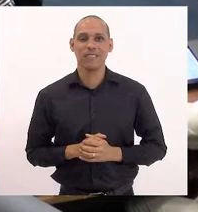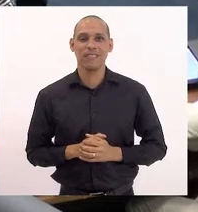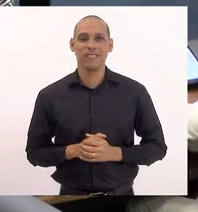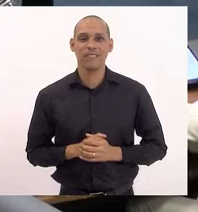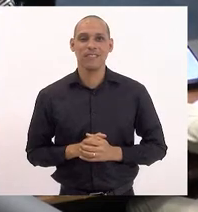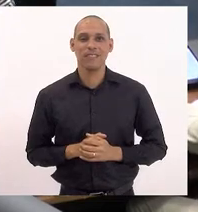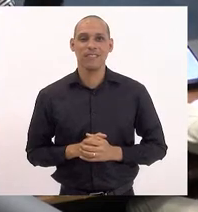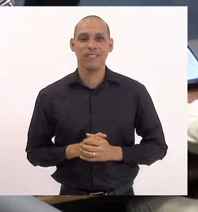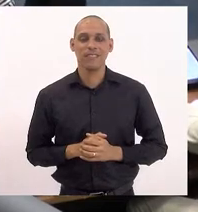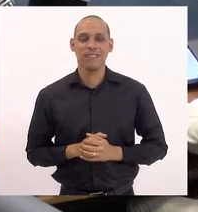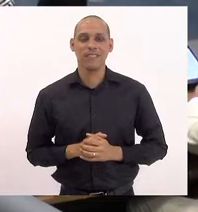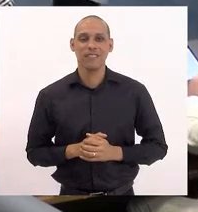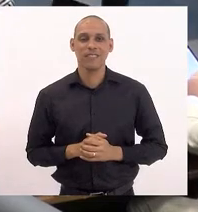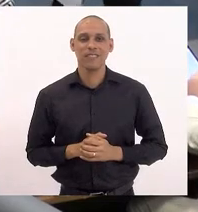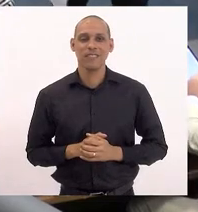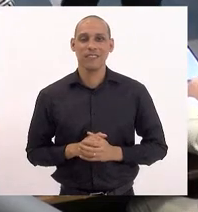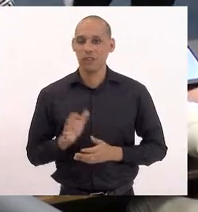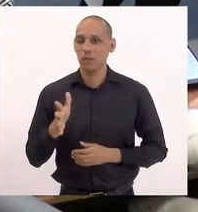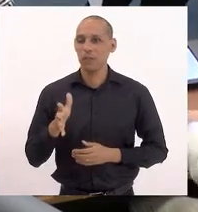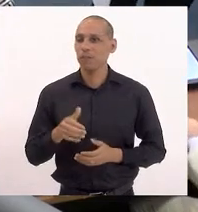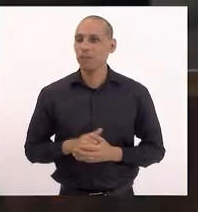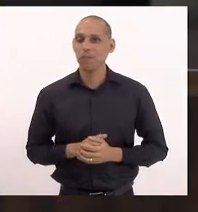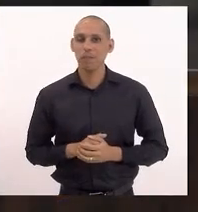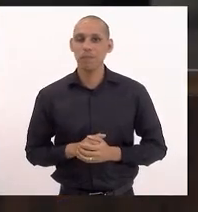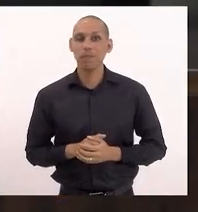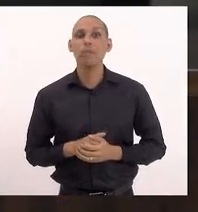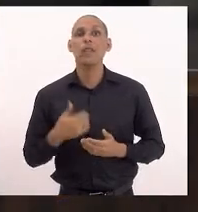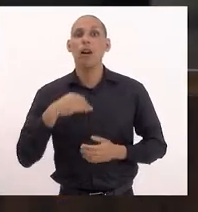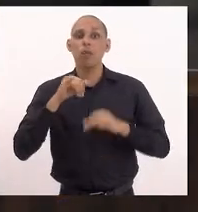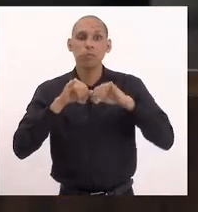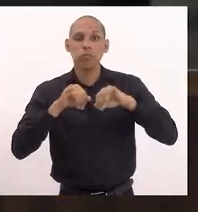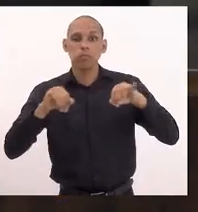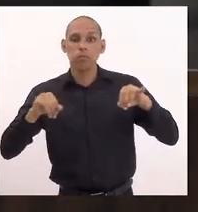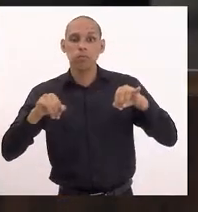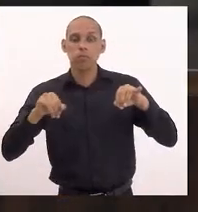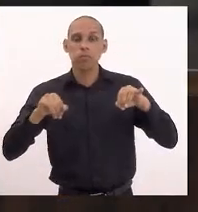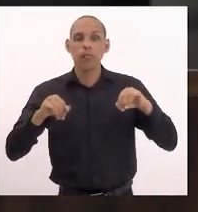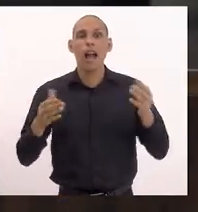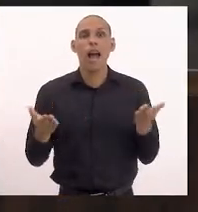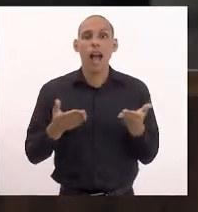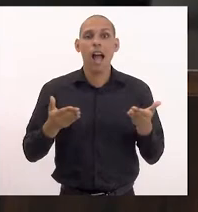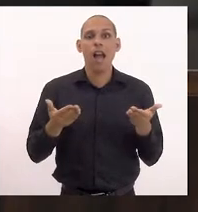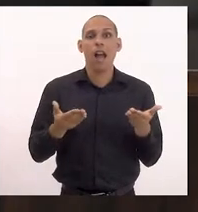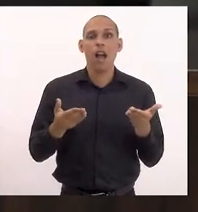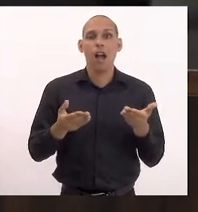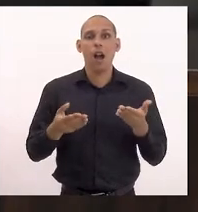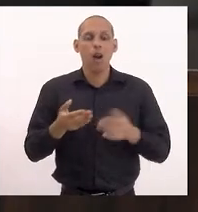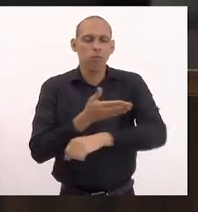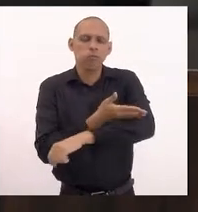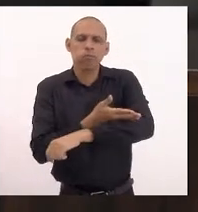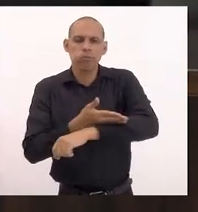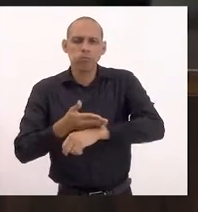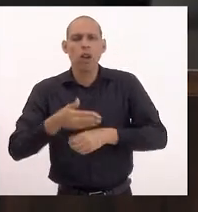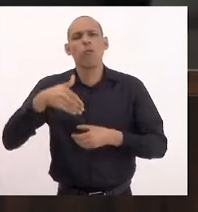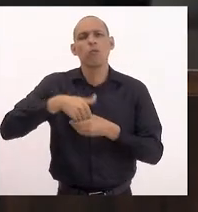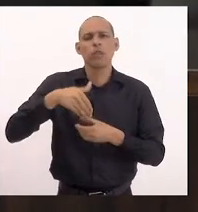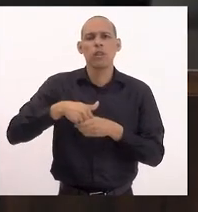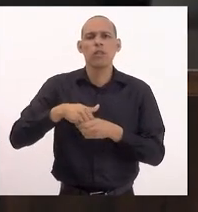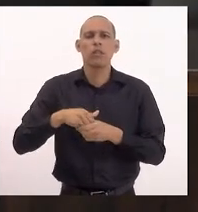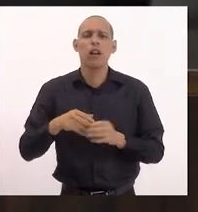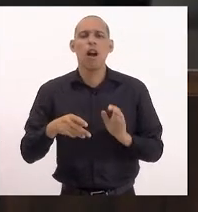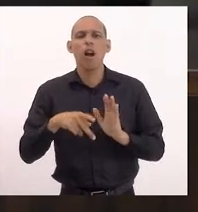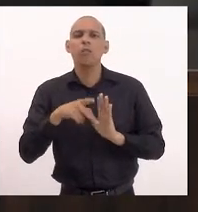Ok, já entrou. Anuncio, em tramitação ordinária, em votação e segunda discussão, projeto de lei